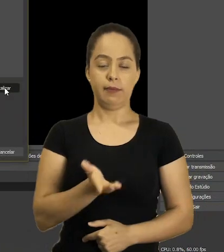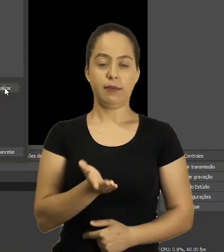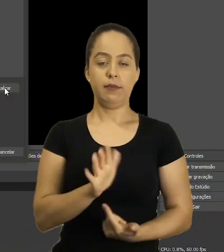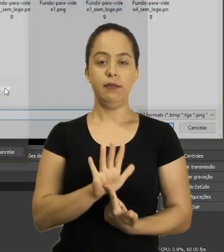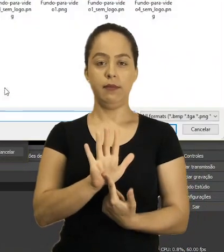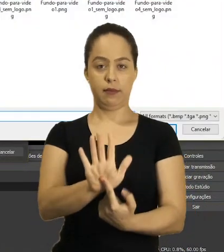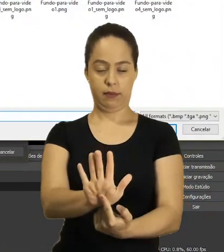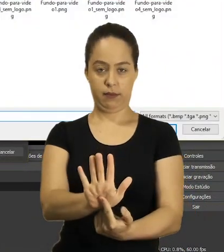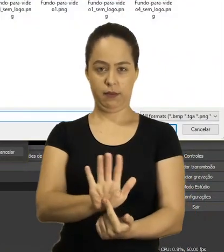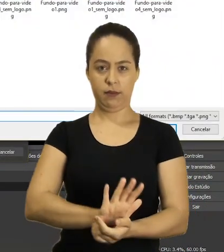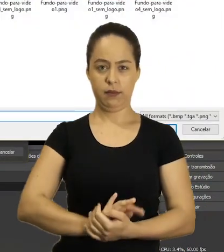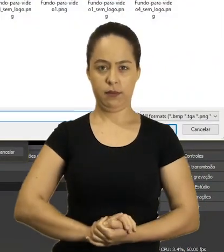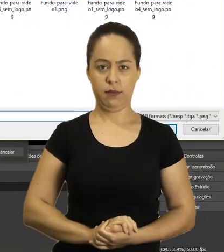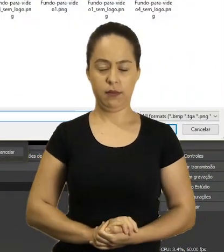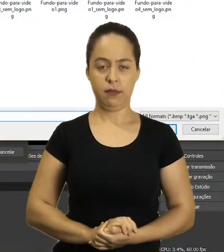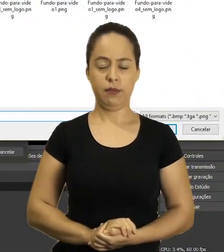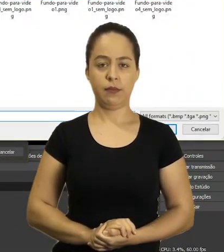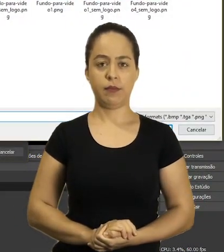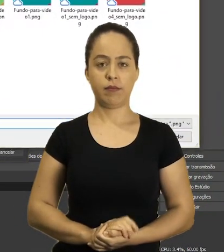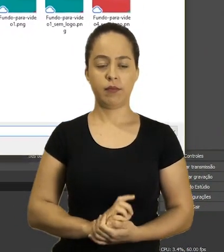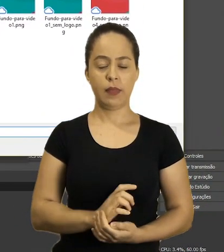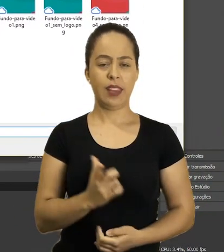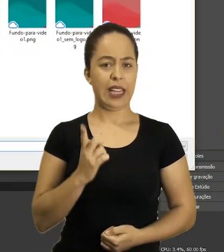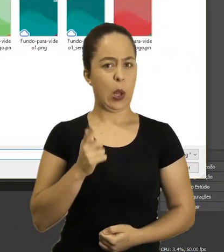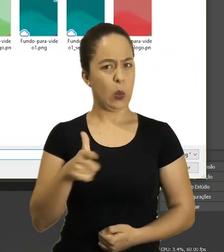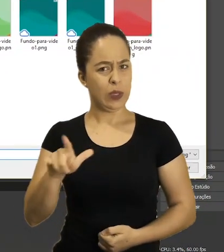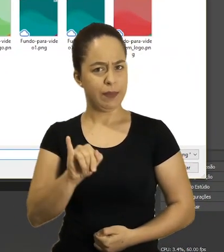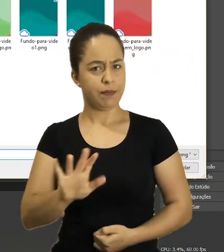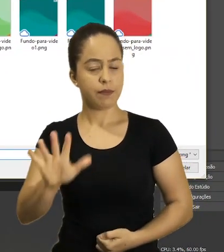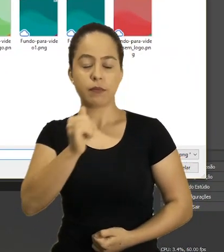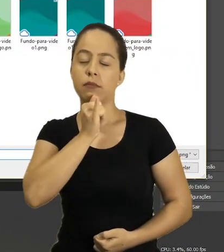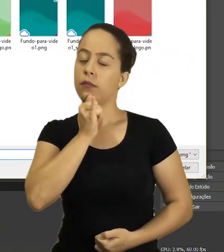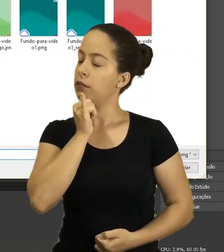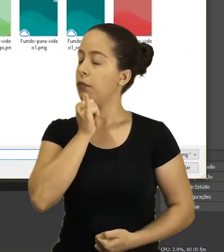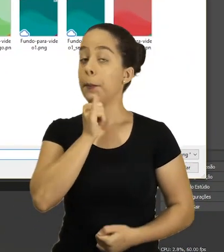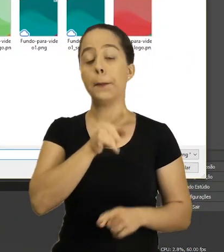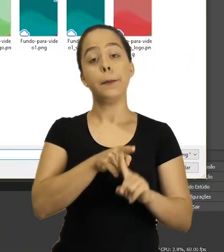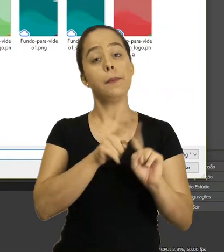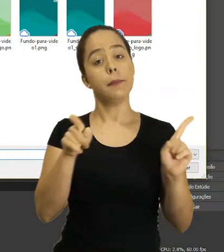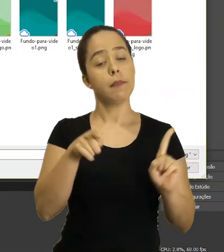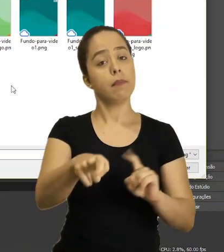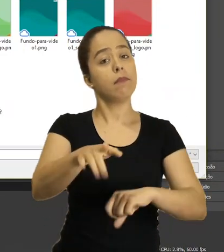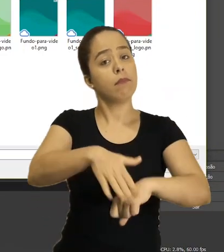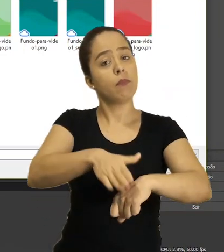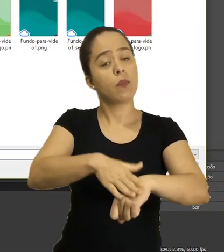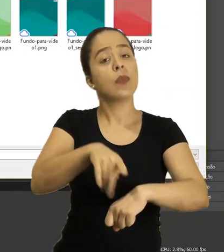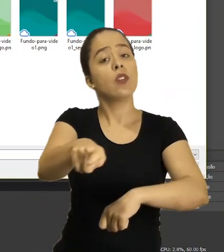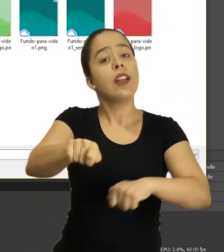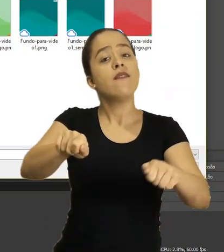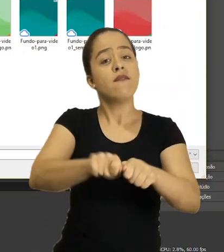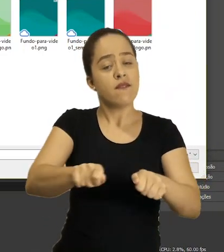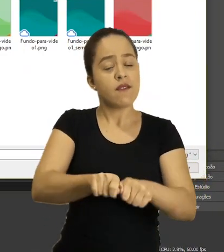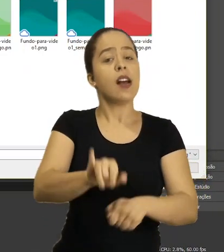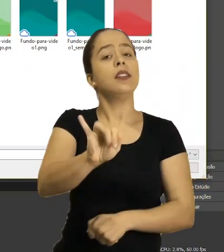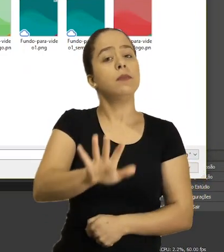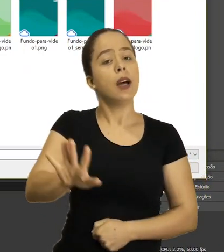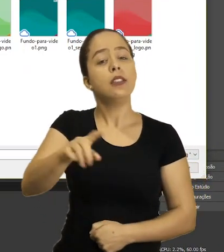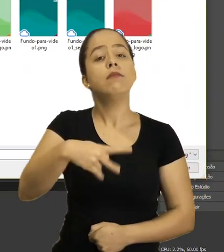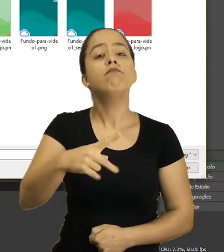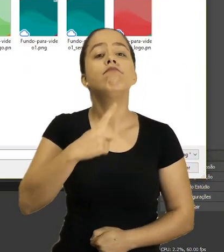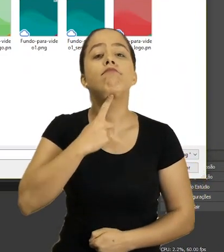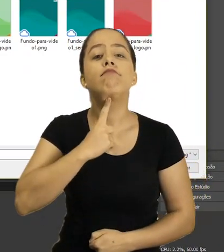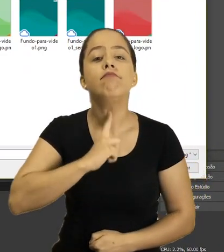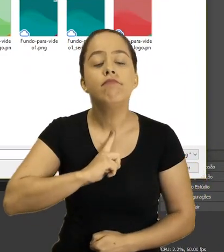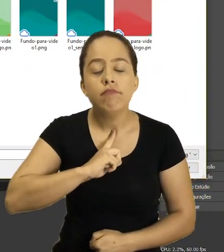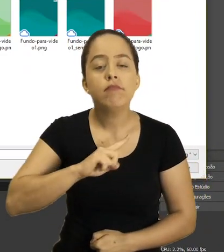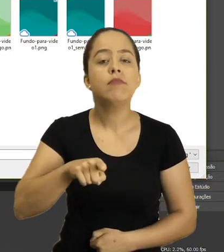que vai começar em breve. Aqui eu tenho a imagem de exemplo, mas você pode fazer